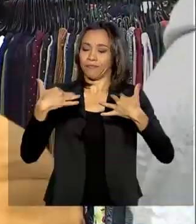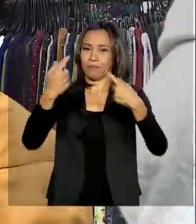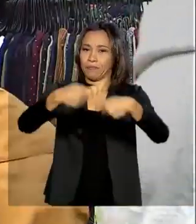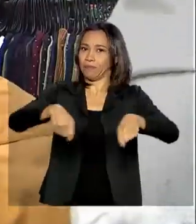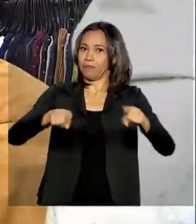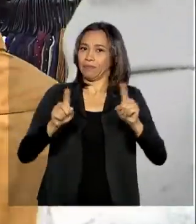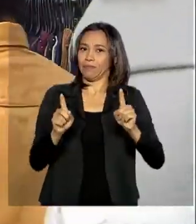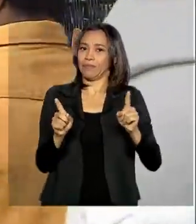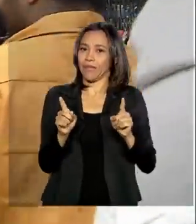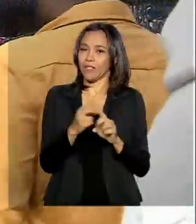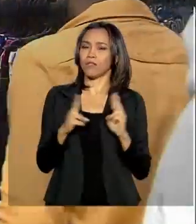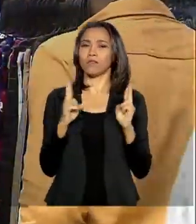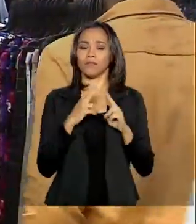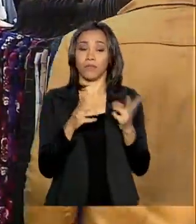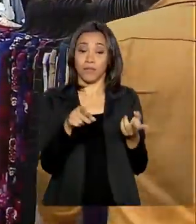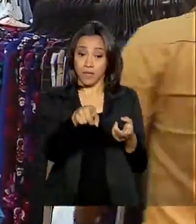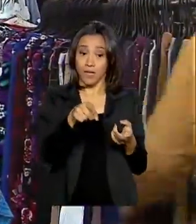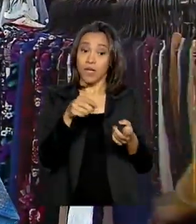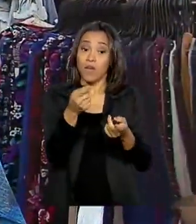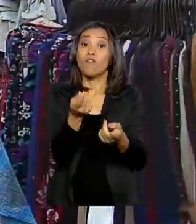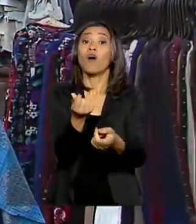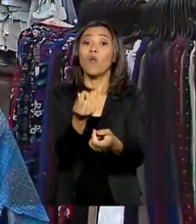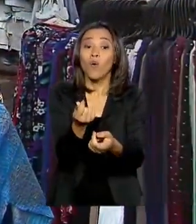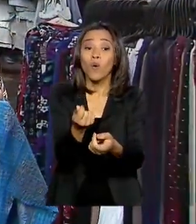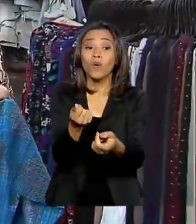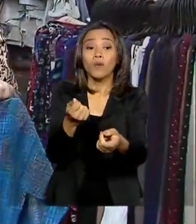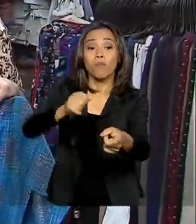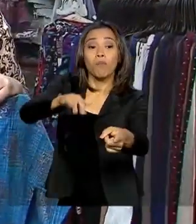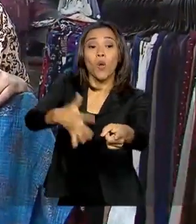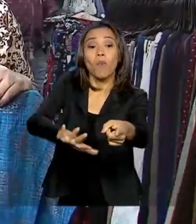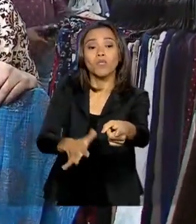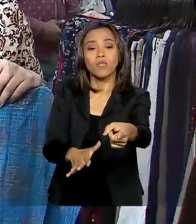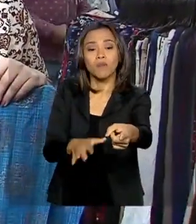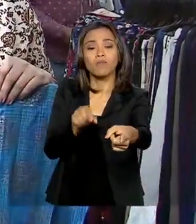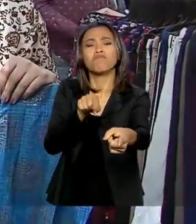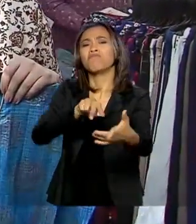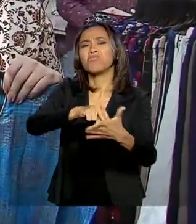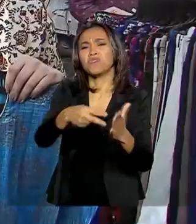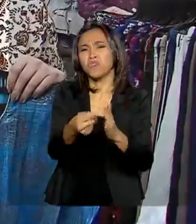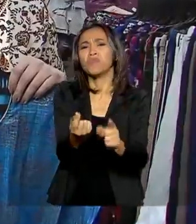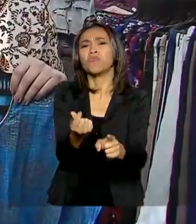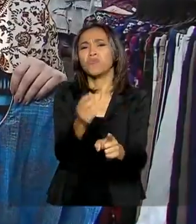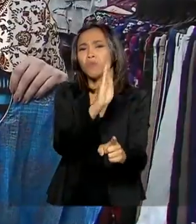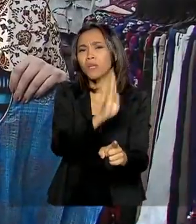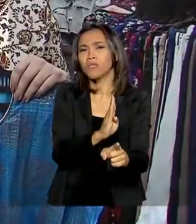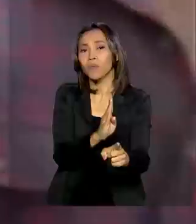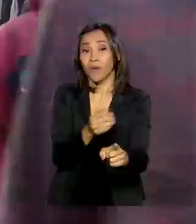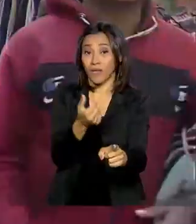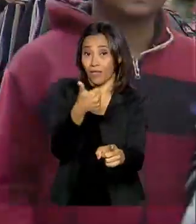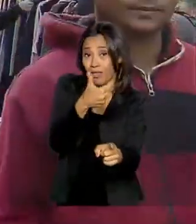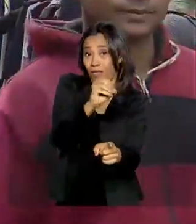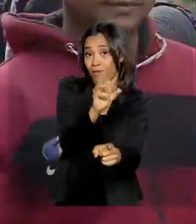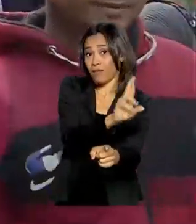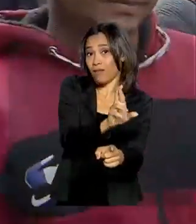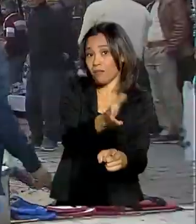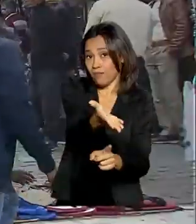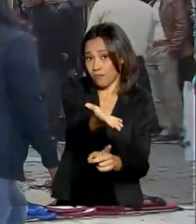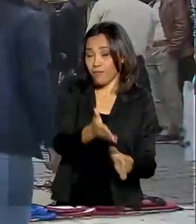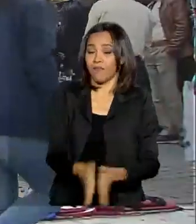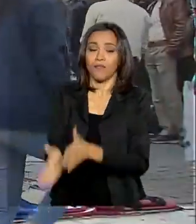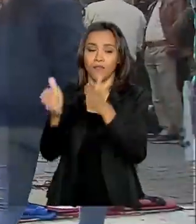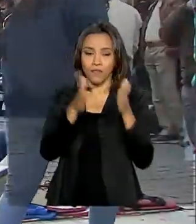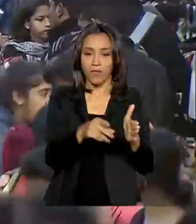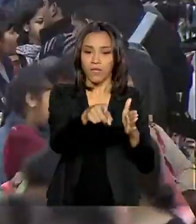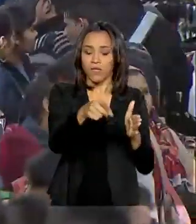ruas. E o preço, promoção, 150 rupias, que em reais significa menos que 10 reais. O mercado é um